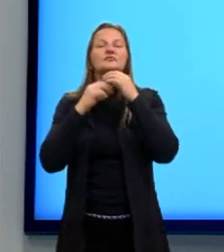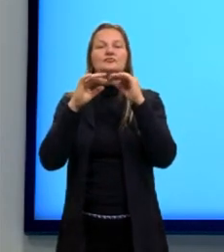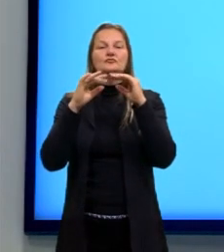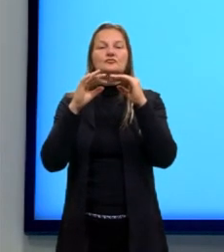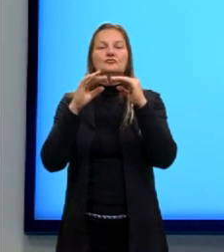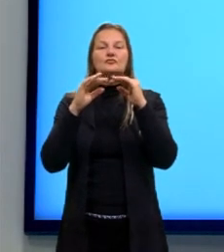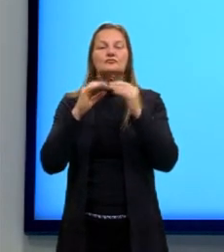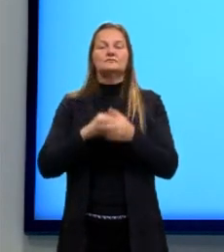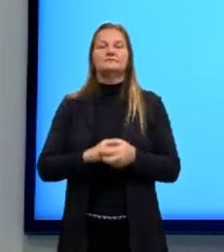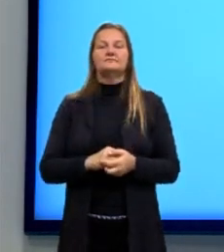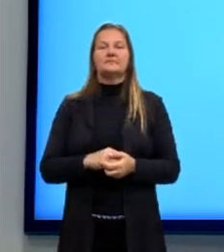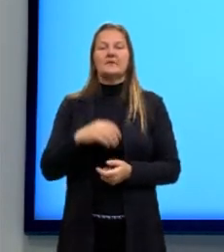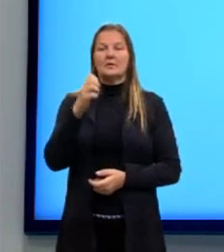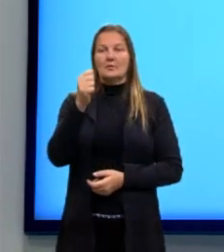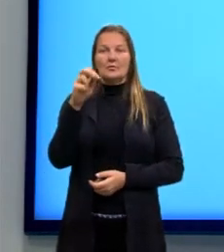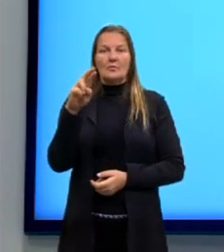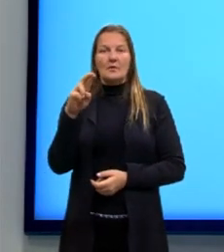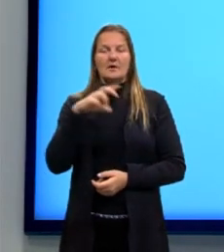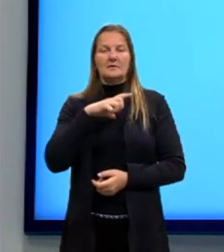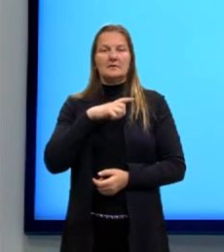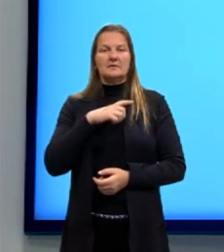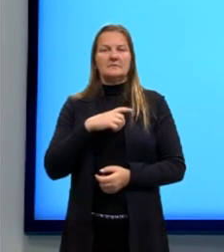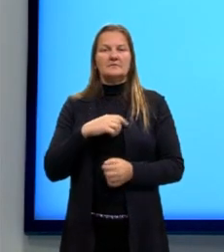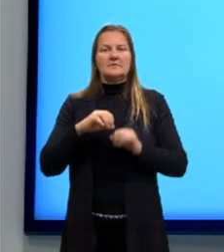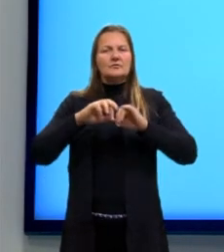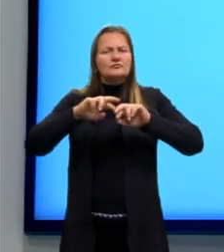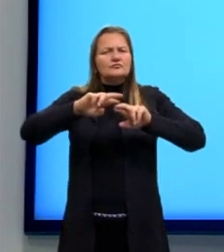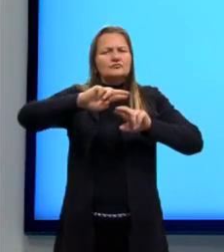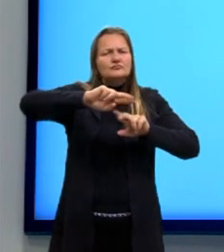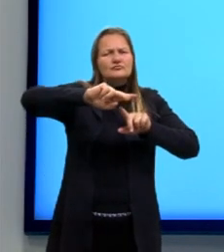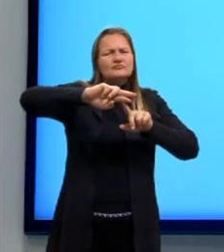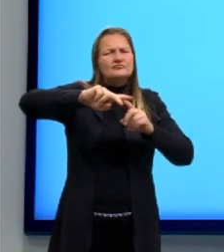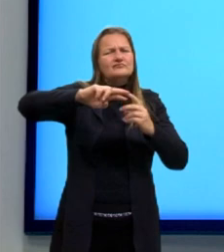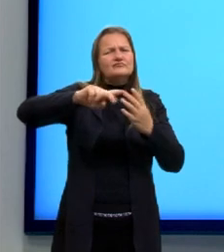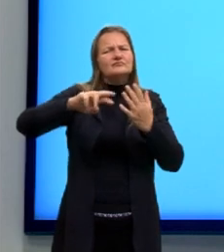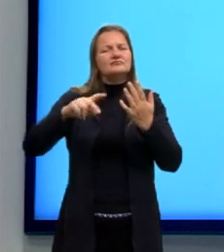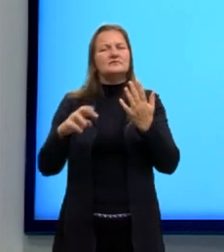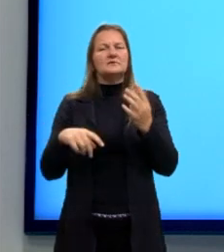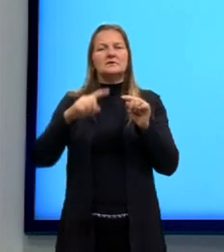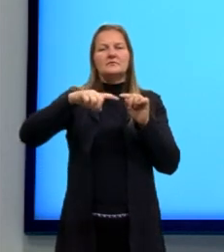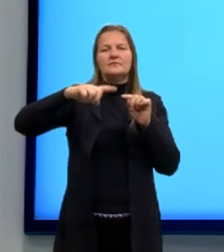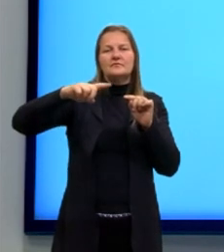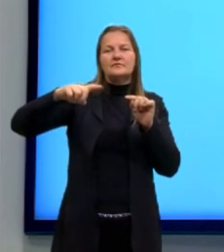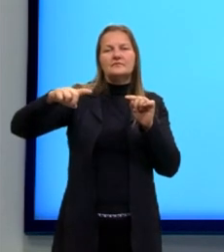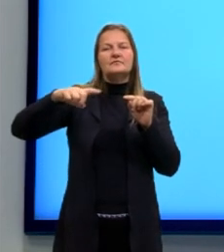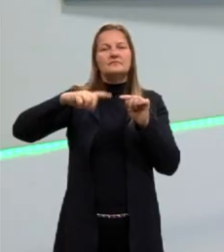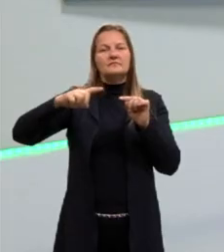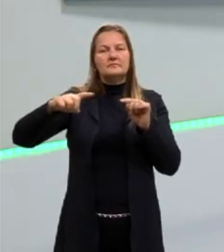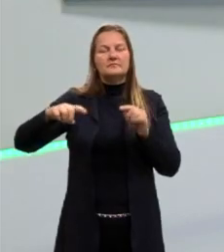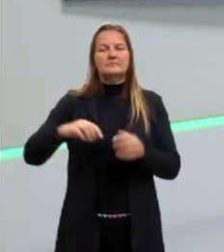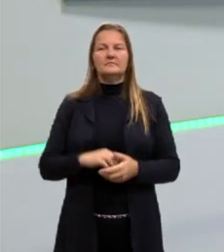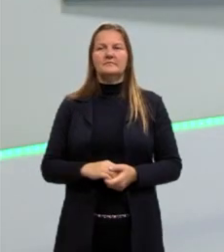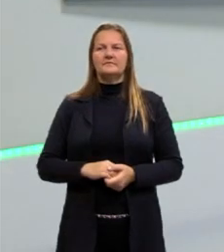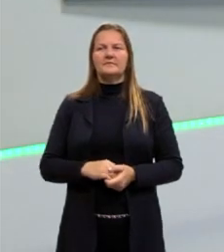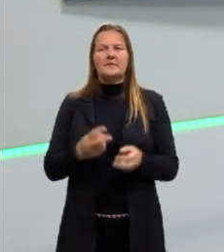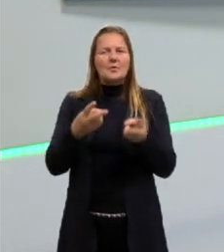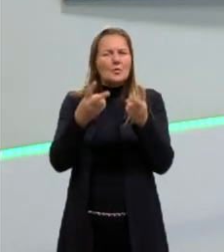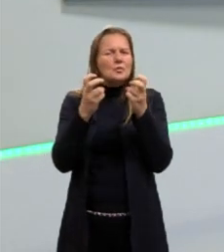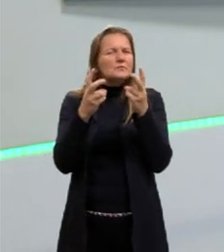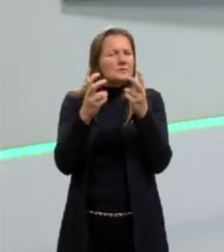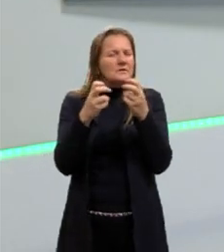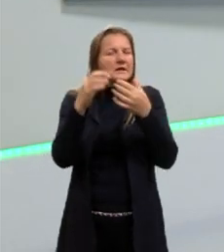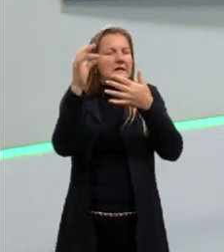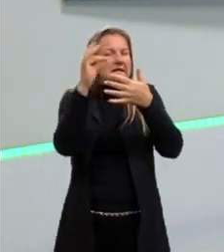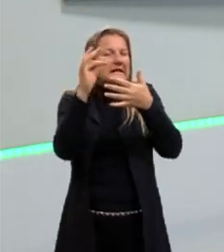ar são causados por uma grande variedade de vibrações. Então aqui a gente já consegue ter alguns